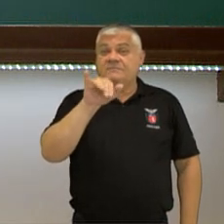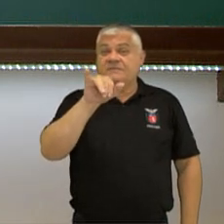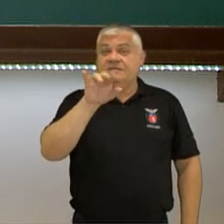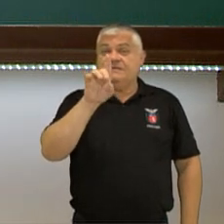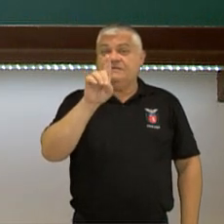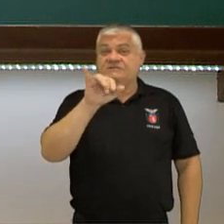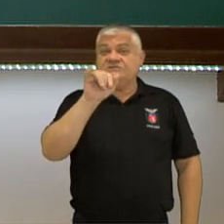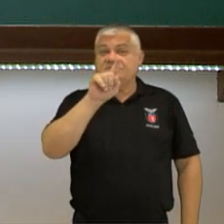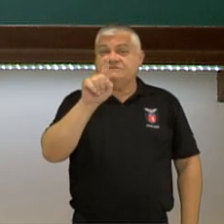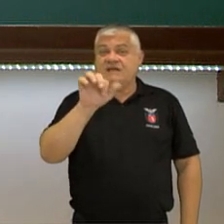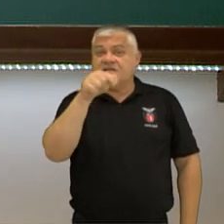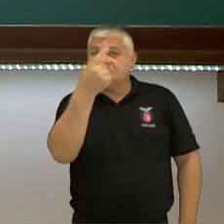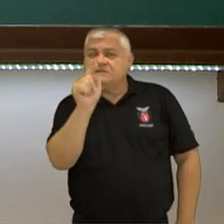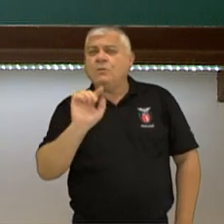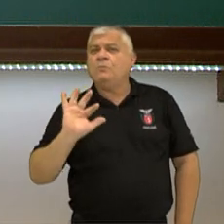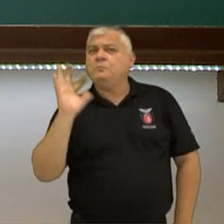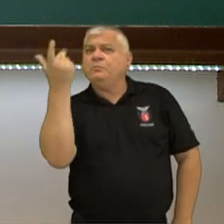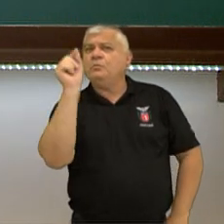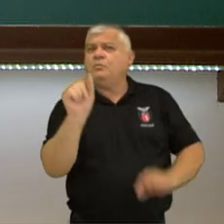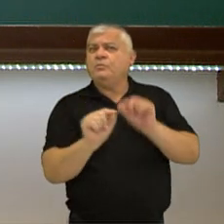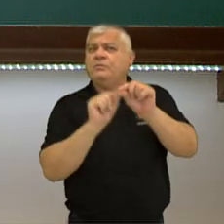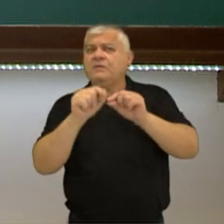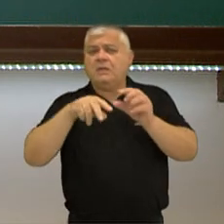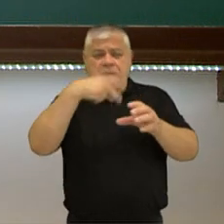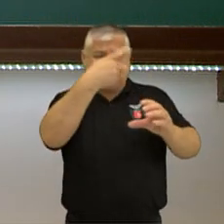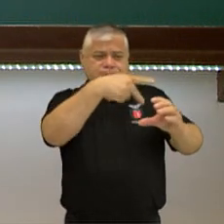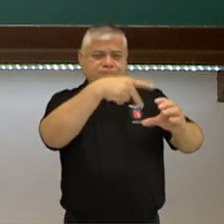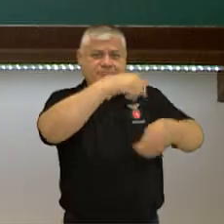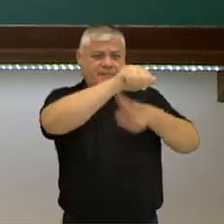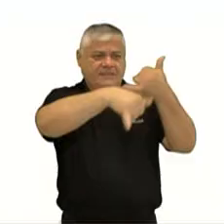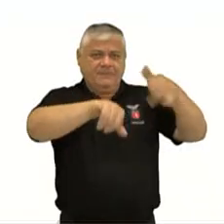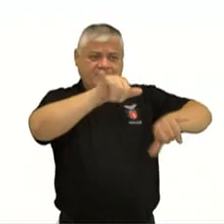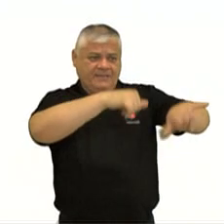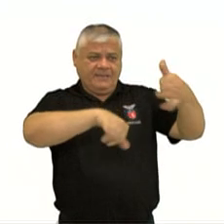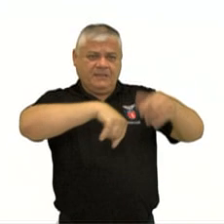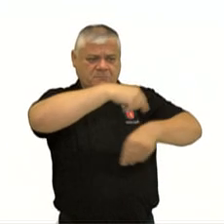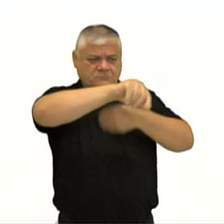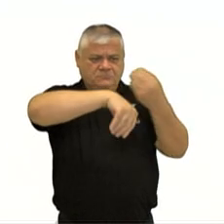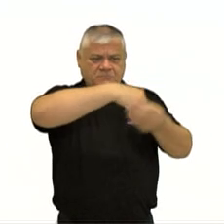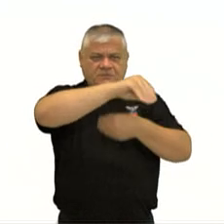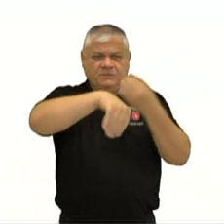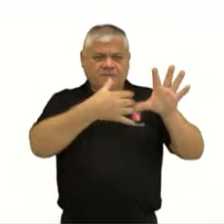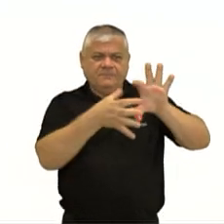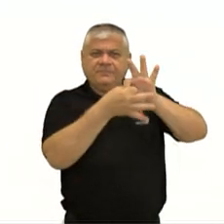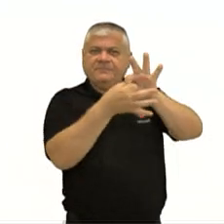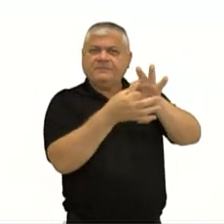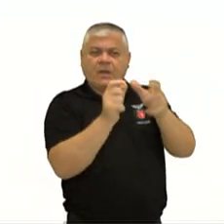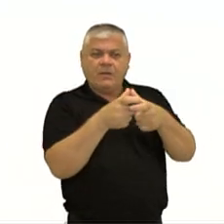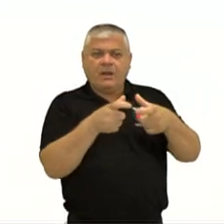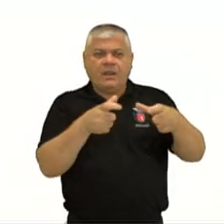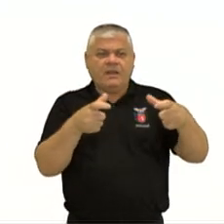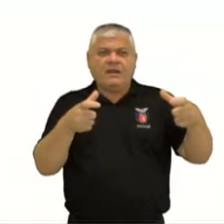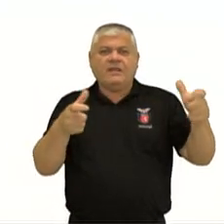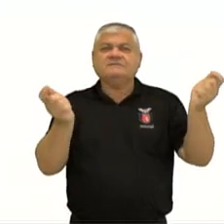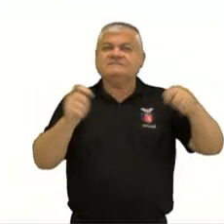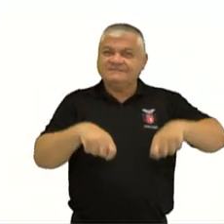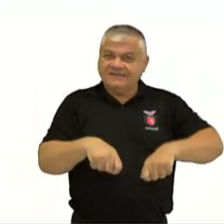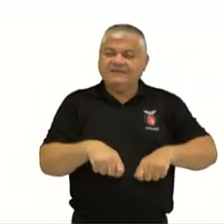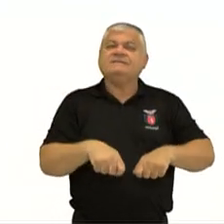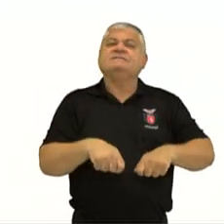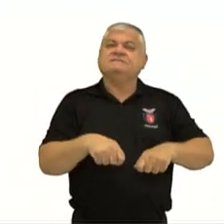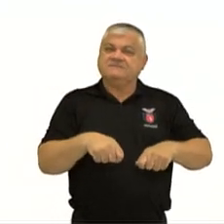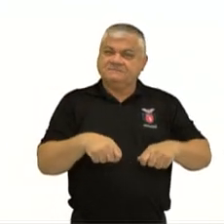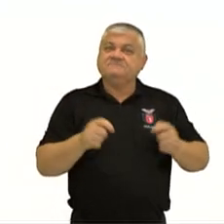hibridização? É um fenômeno que ocorre entre os elementos químicos, no qual ele tem a capacidade de aumentar o número de